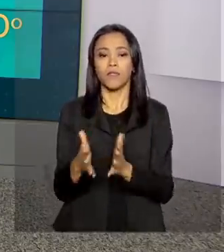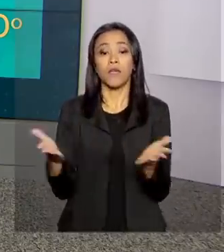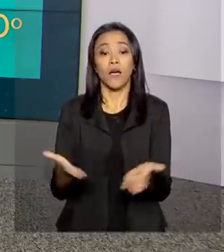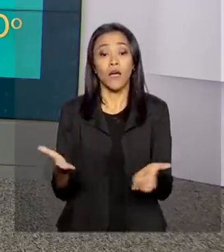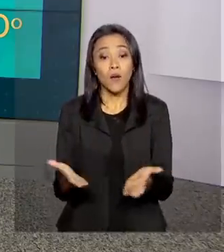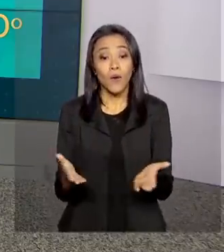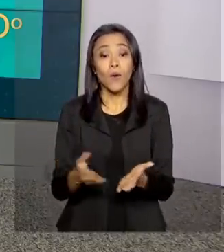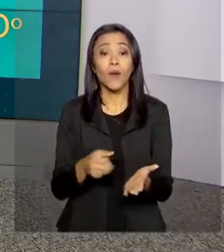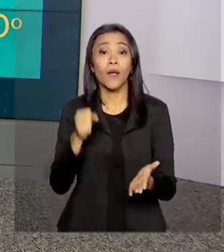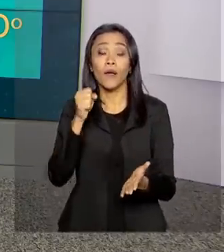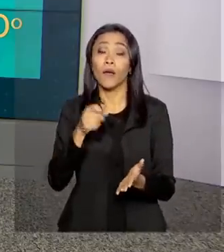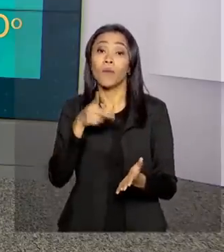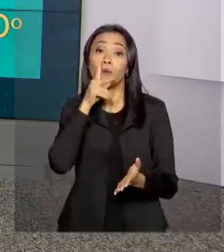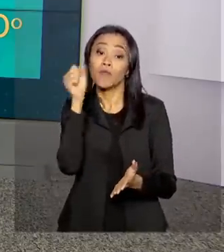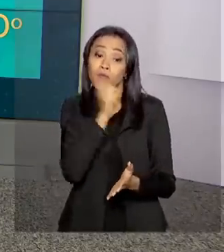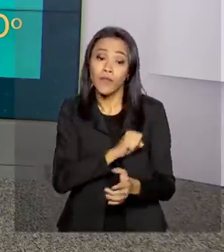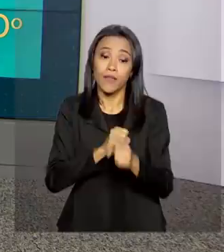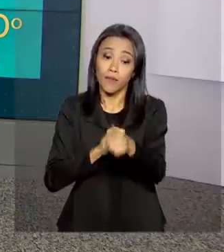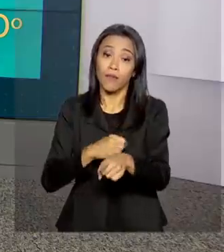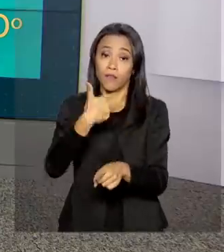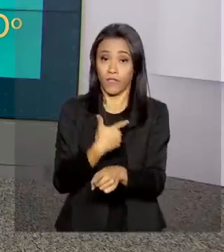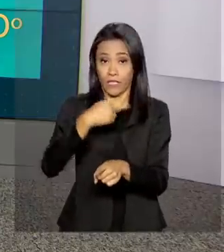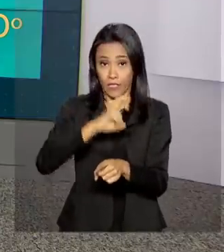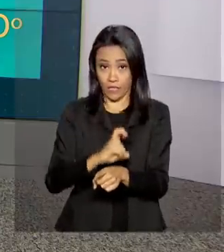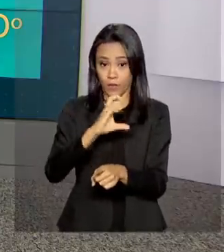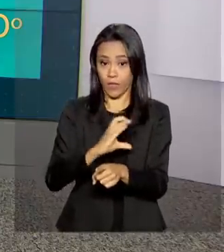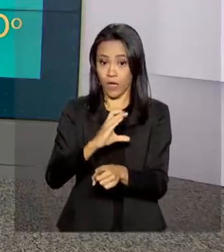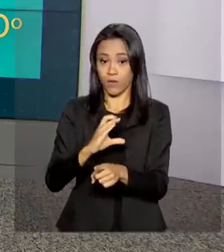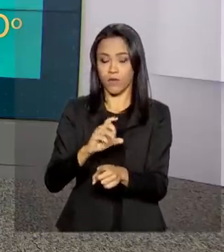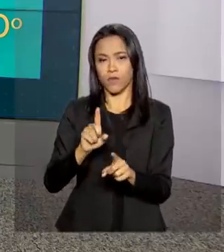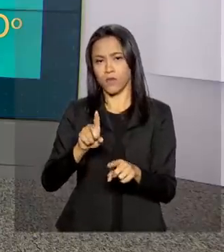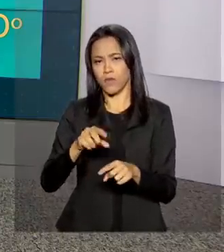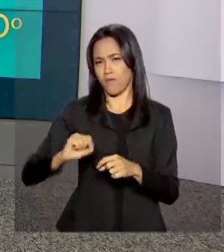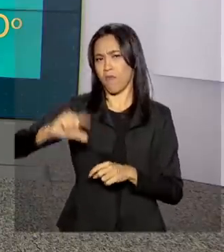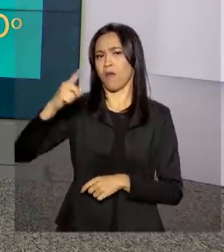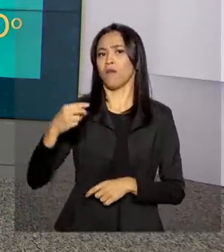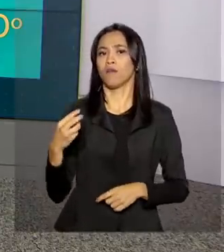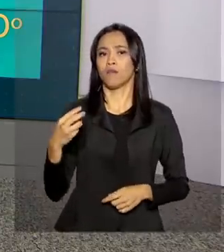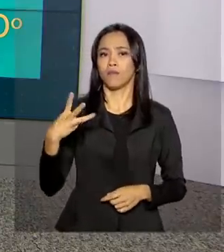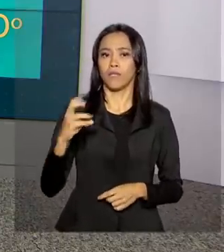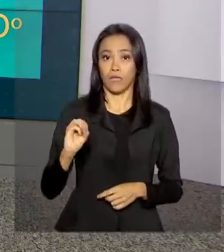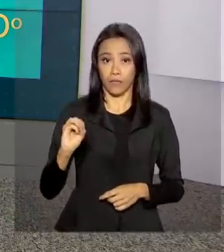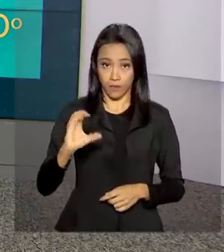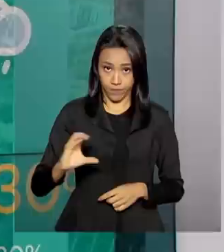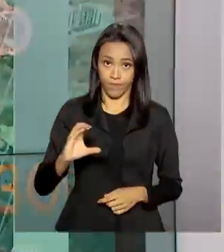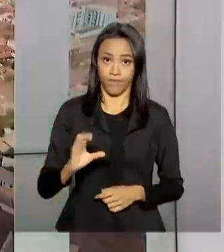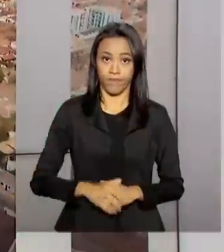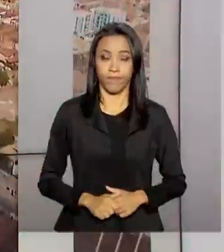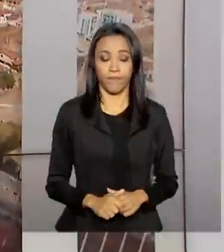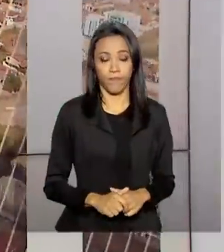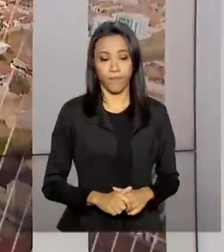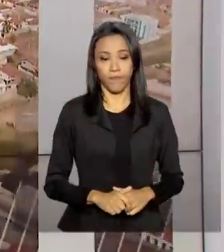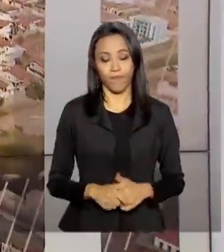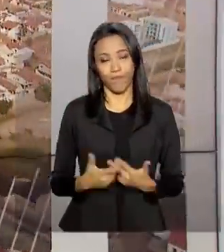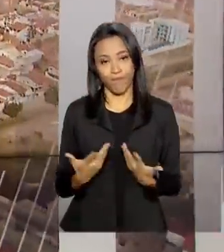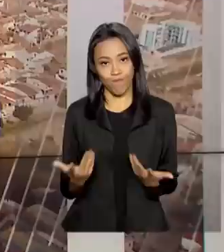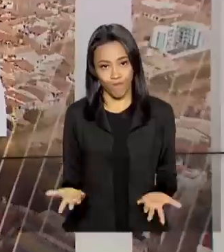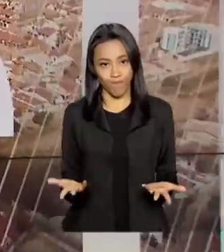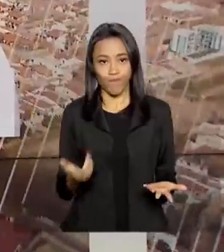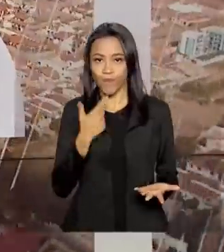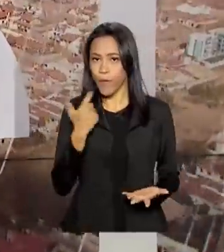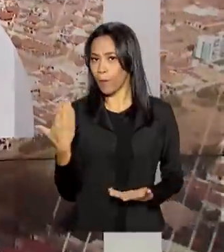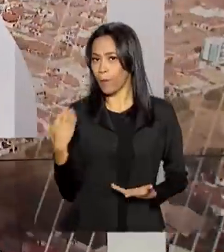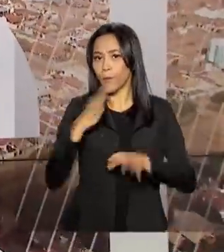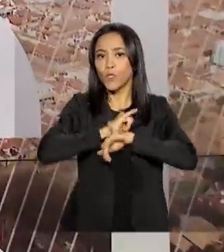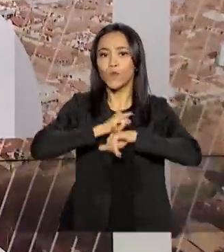gente tem Porto Velho, lá os termômetros marcam 25 graus a mínima e máxima de 30 graus. Bem, foi divulgado